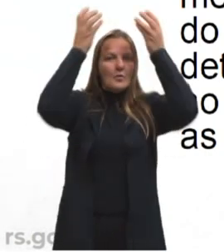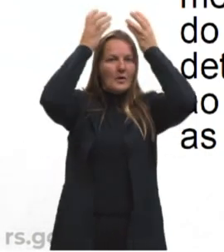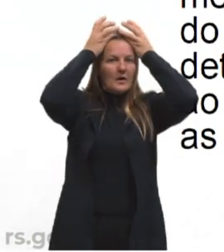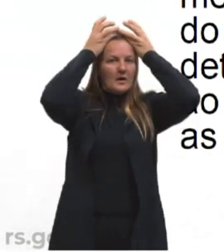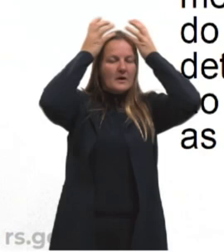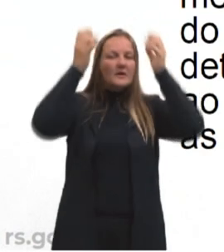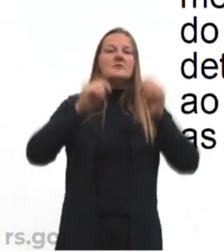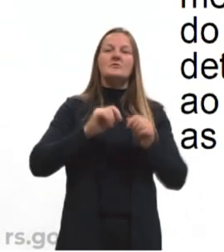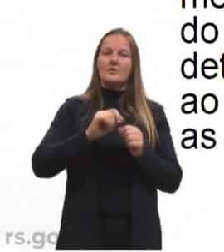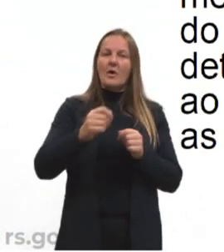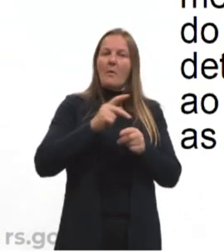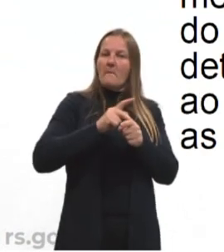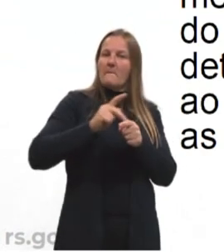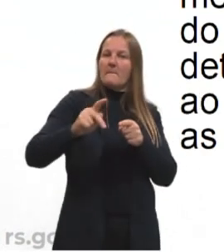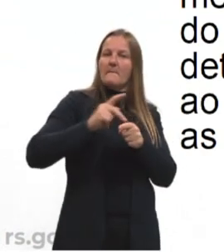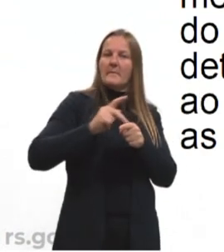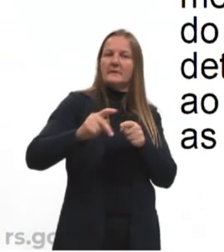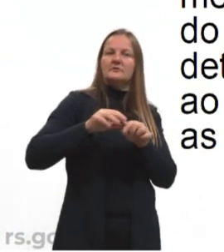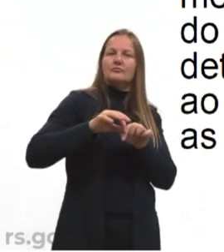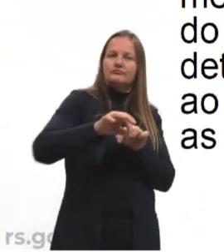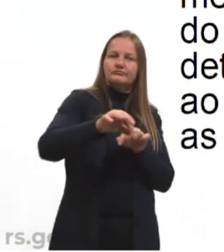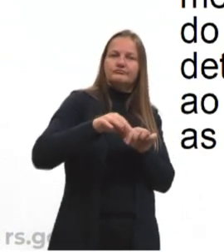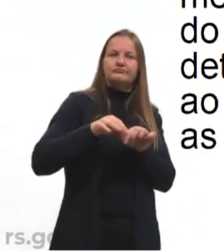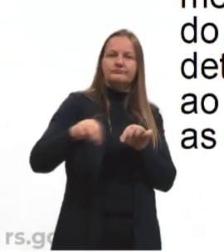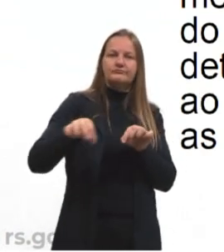adotadas como padrão para as medições.